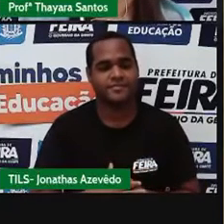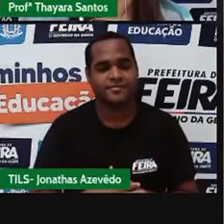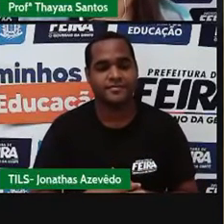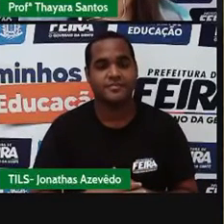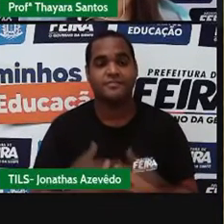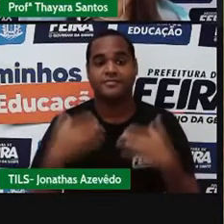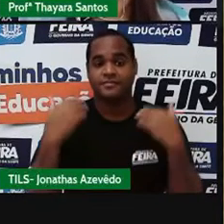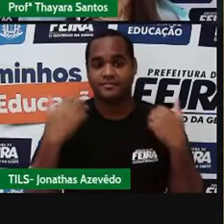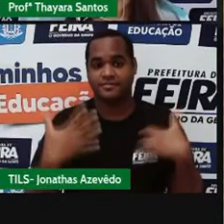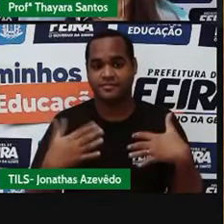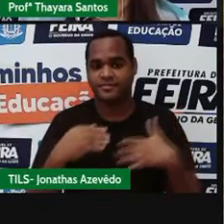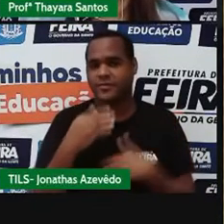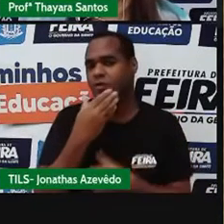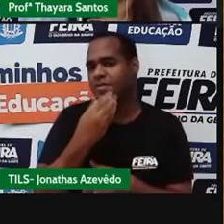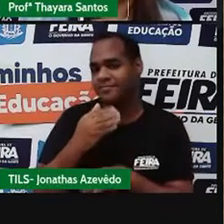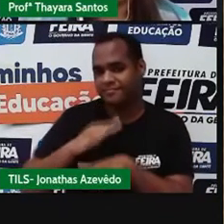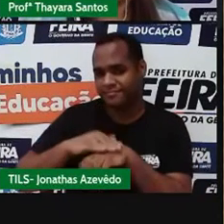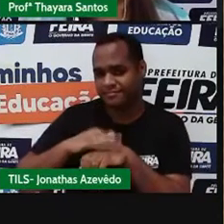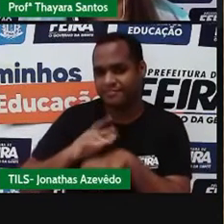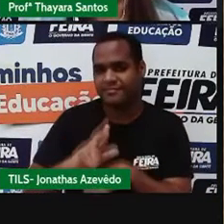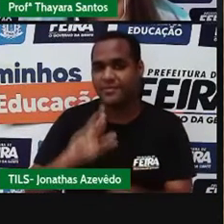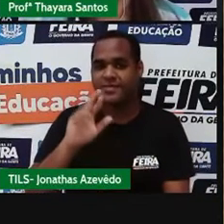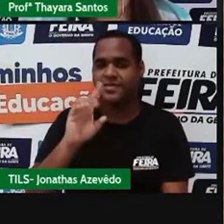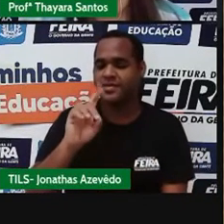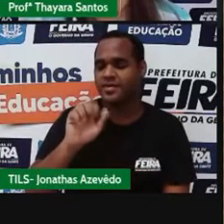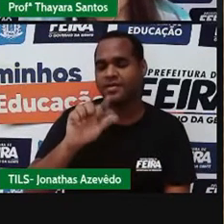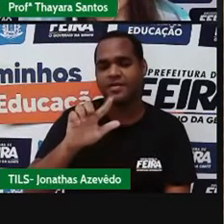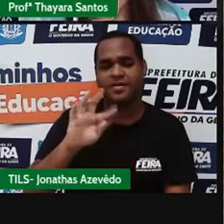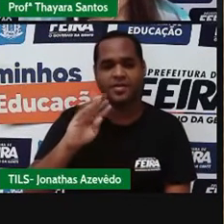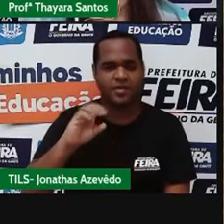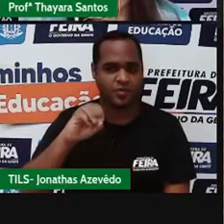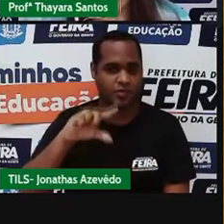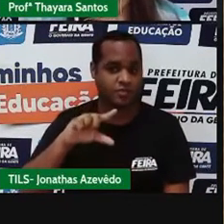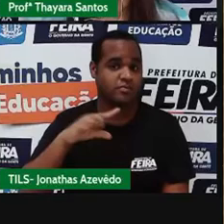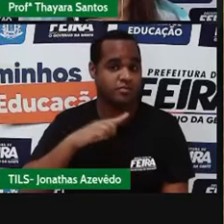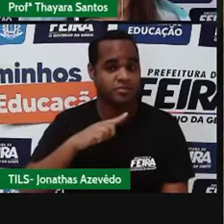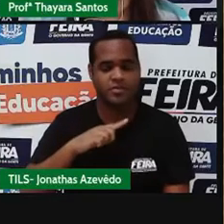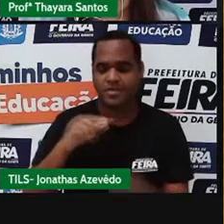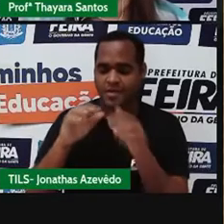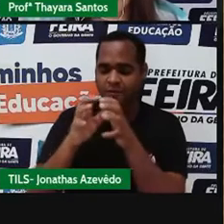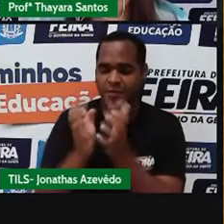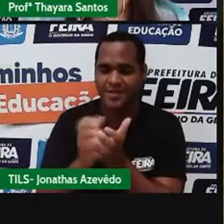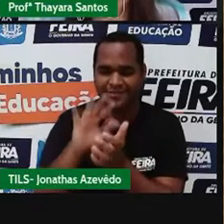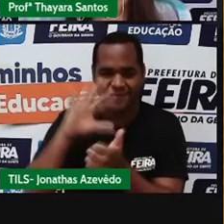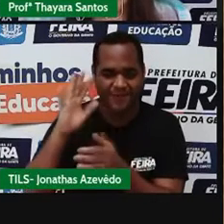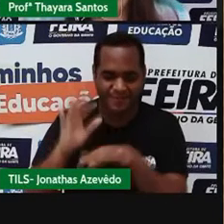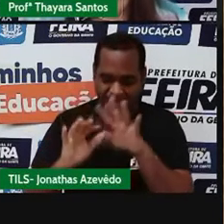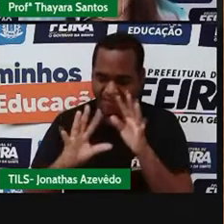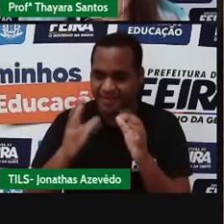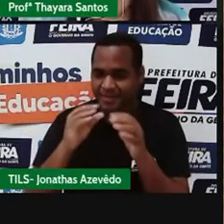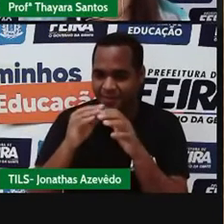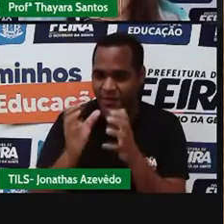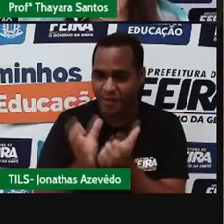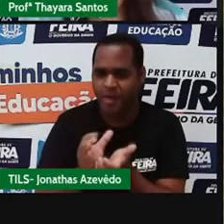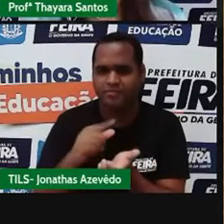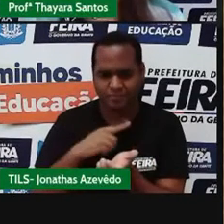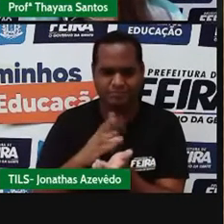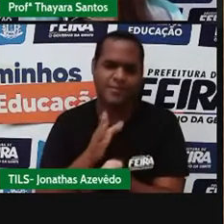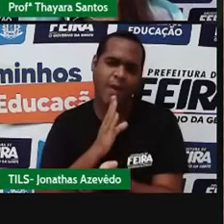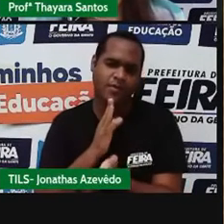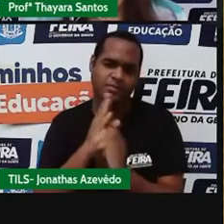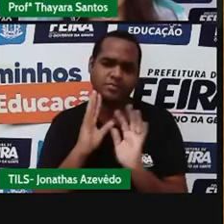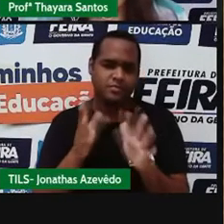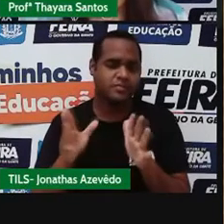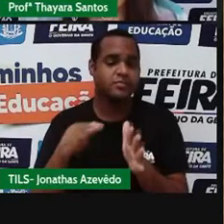Esse modelo atômico aqui, que está aparecendo para vocês, é o modelo de Dalton, que ficou conhecido como modelo da bola de